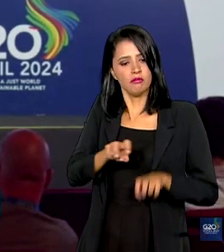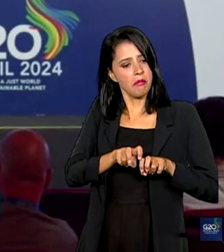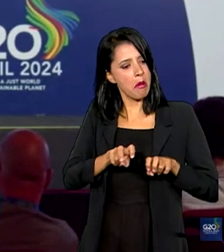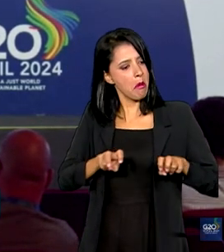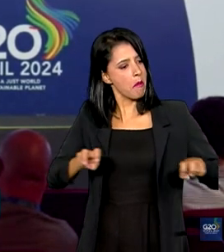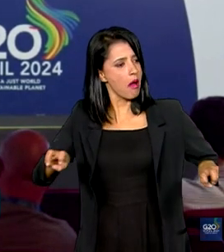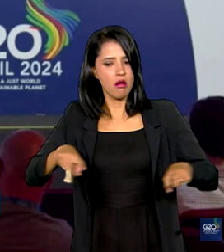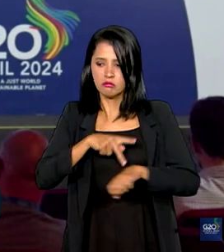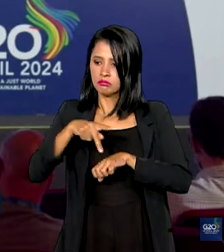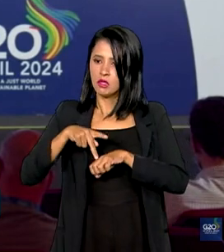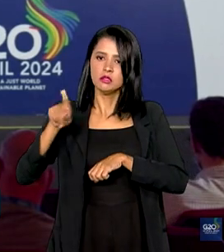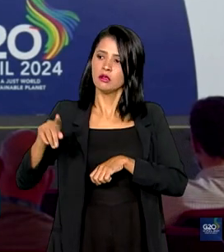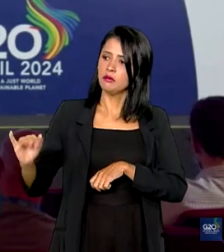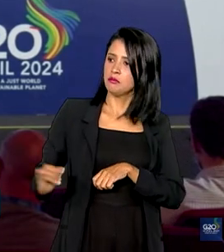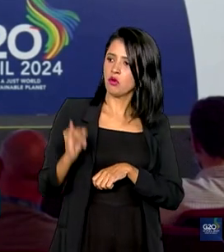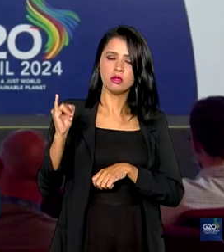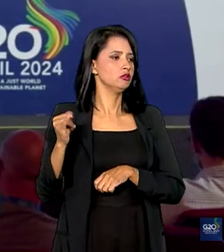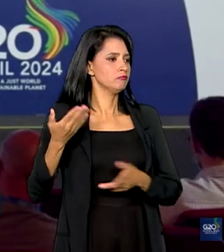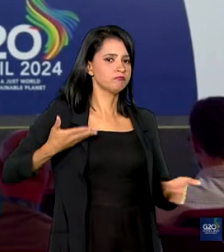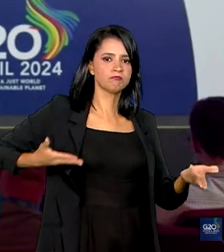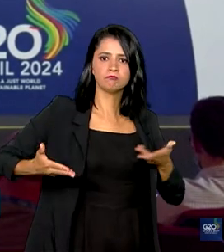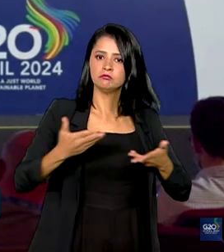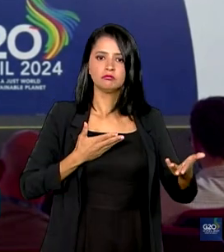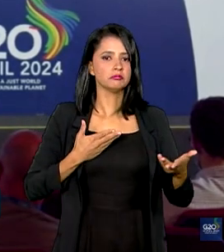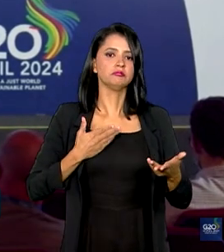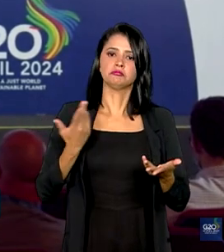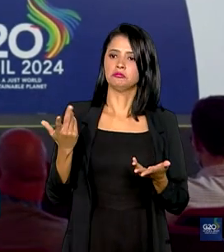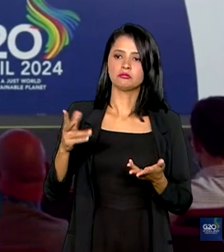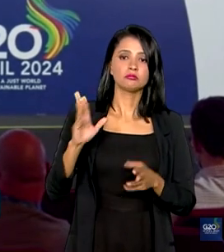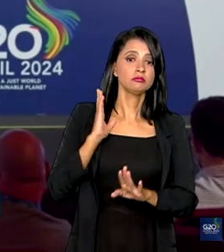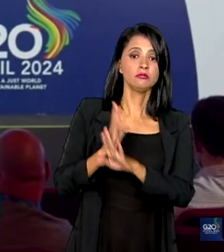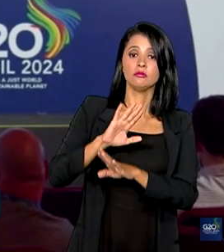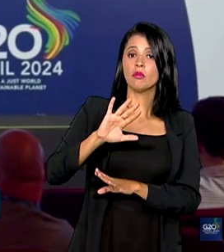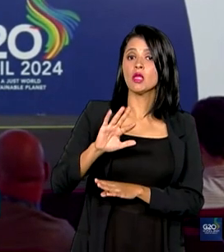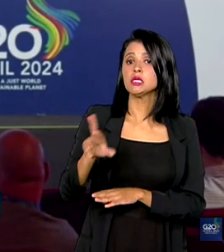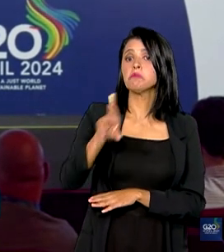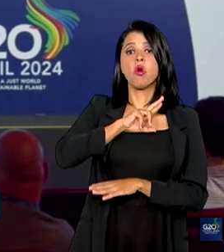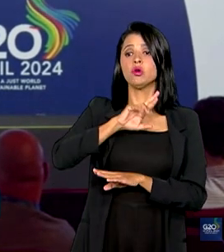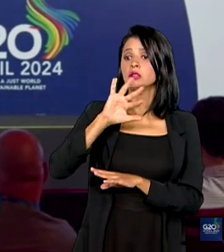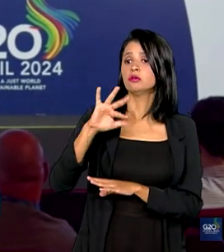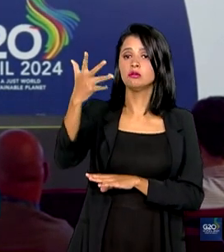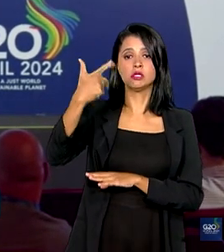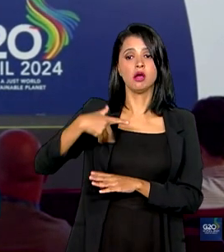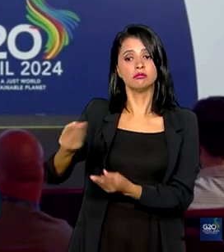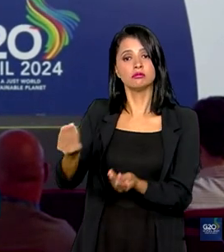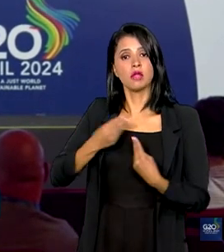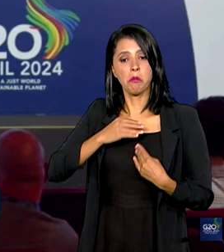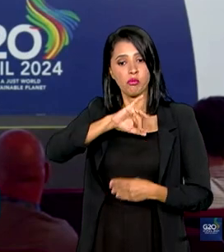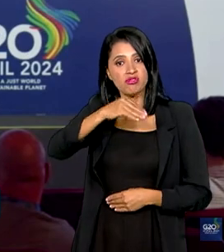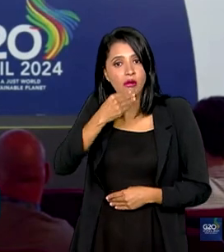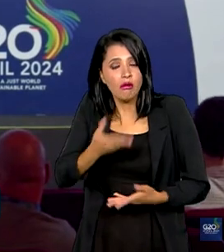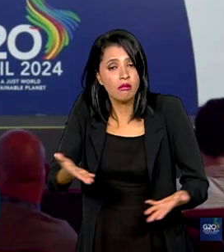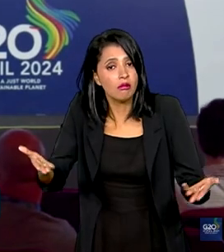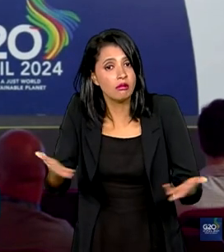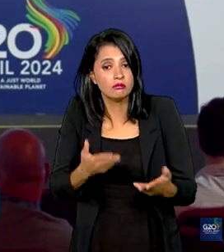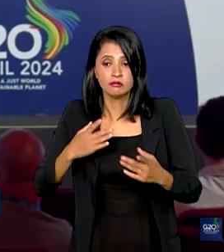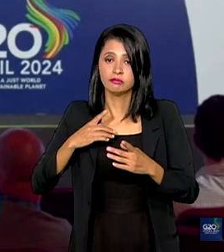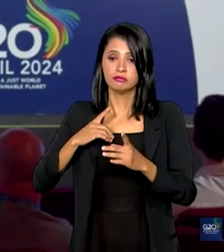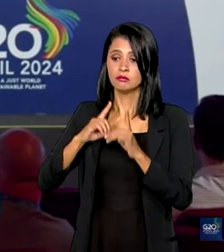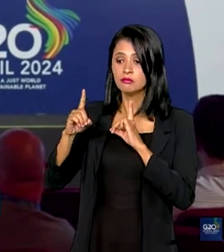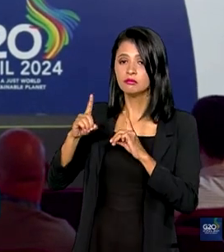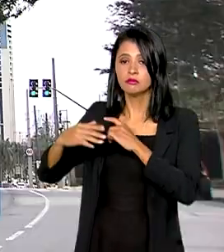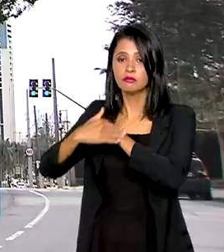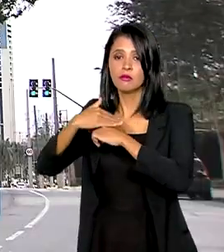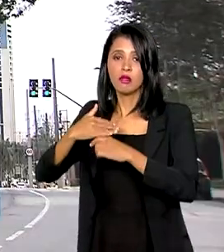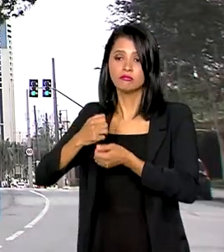países cruciais para avançar em qualquer tipo de solução, oferece-nos uma oportunidade única de diálogo e